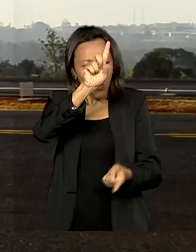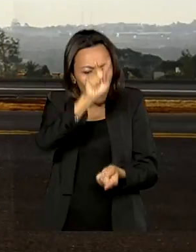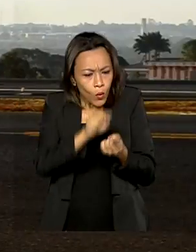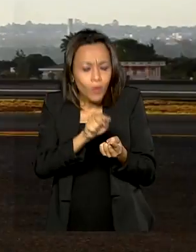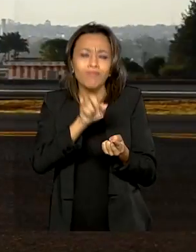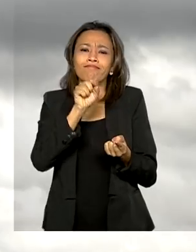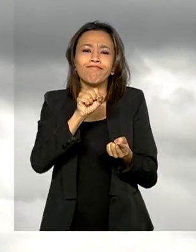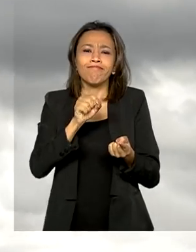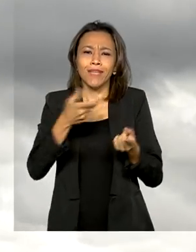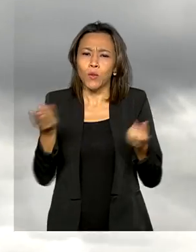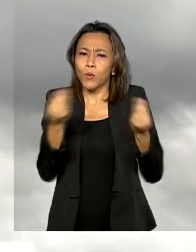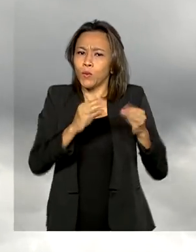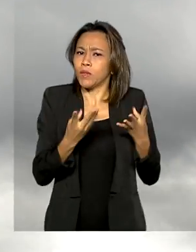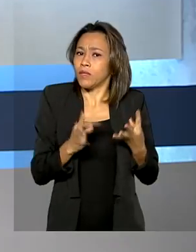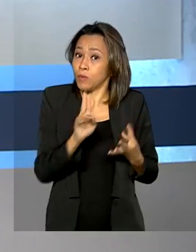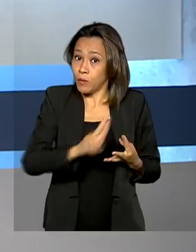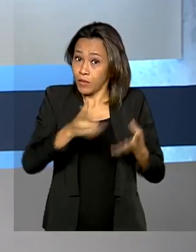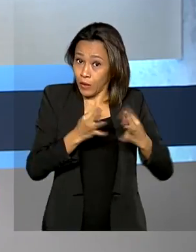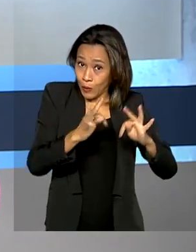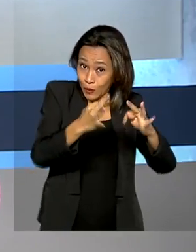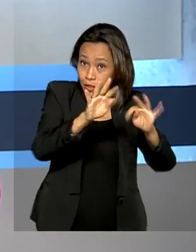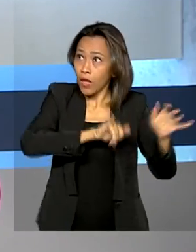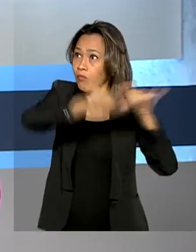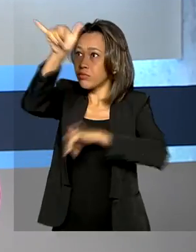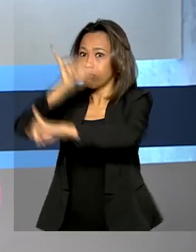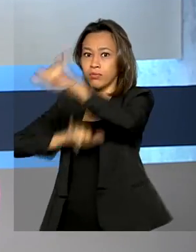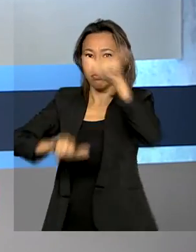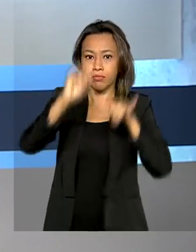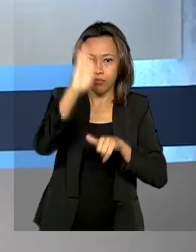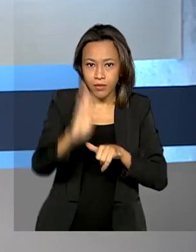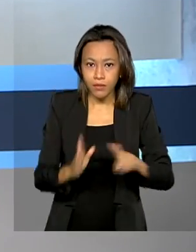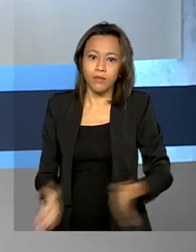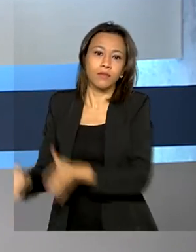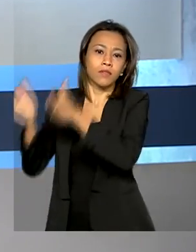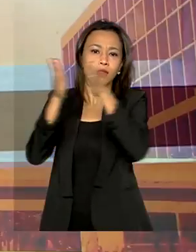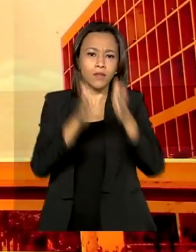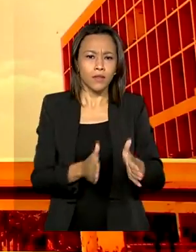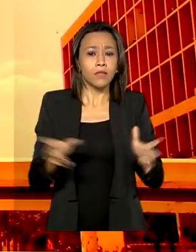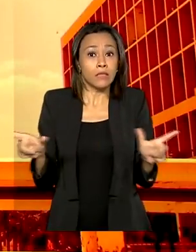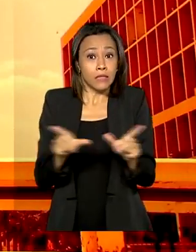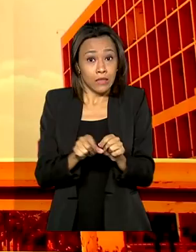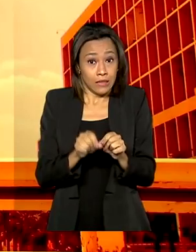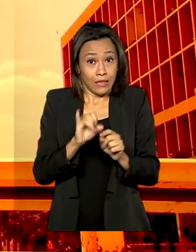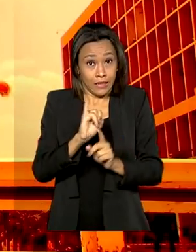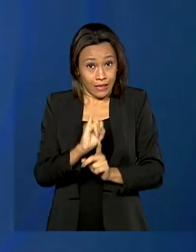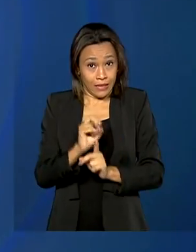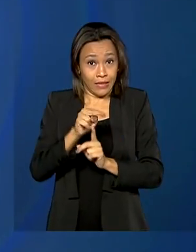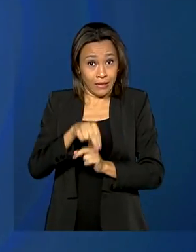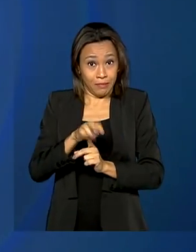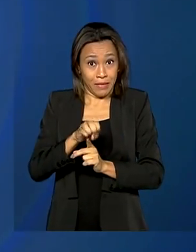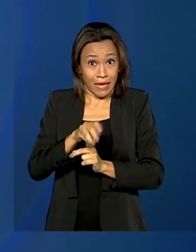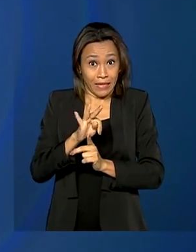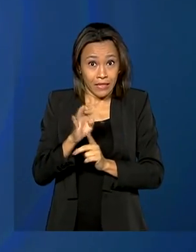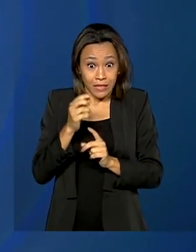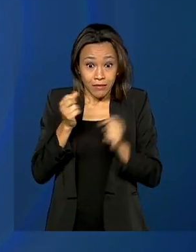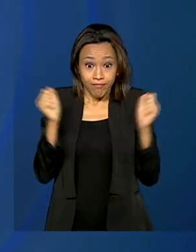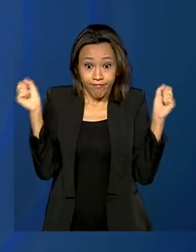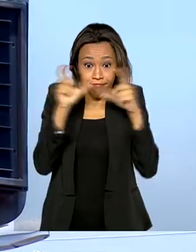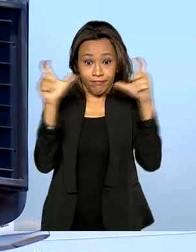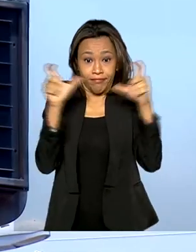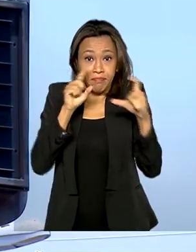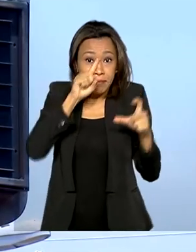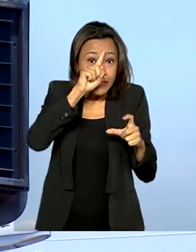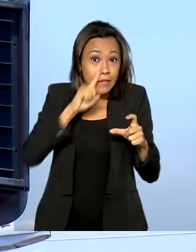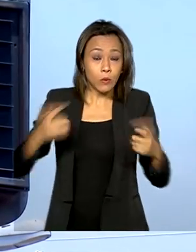modernizar a aviação brasileira. E veja também, em MET, alerta para os perigos da onda de calor no